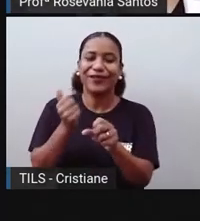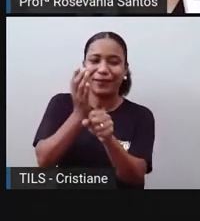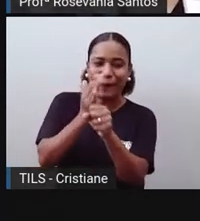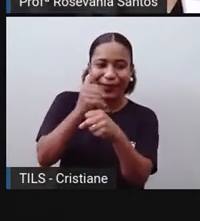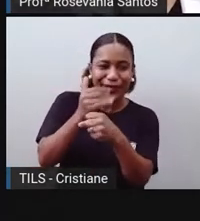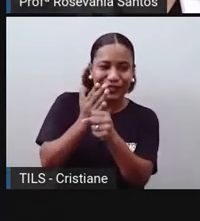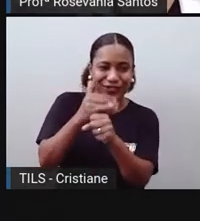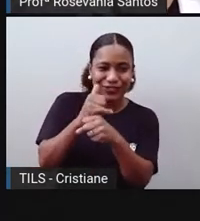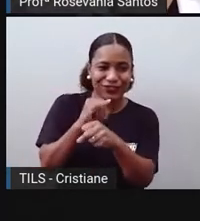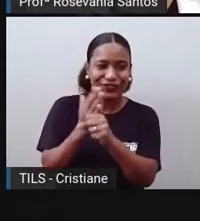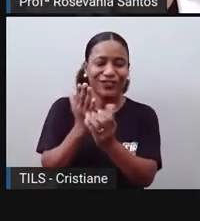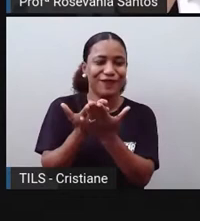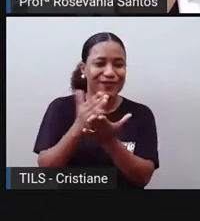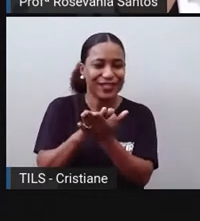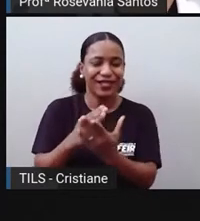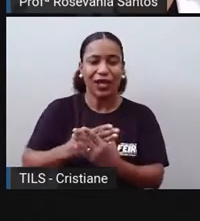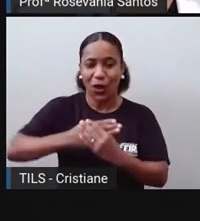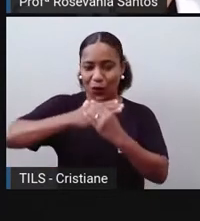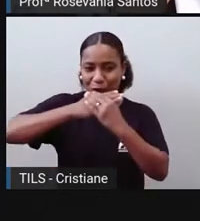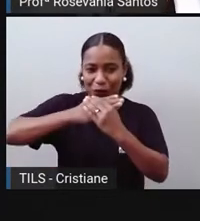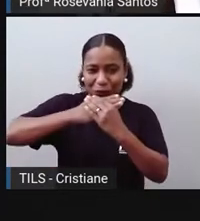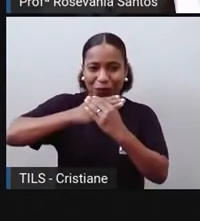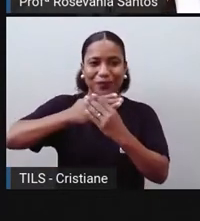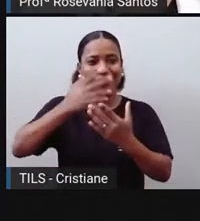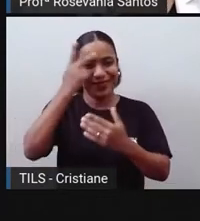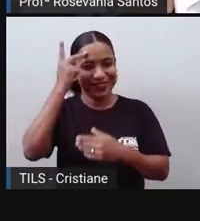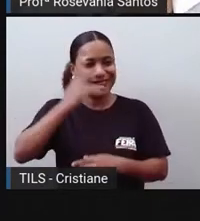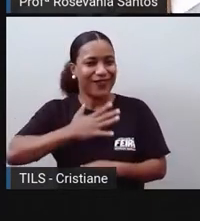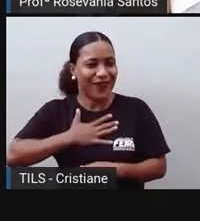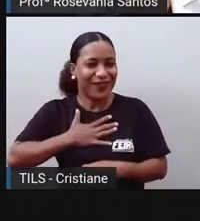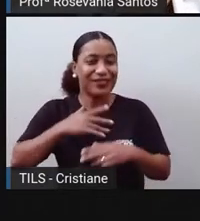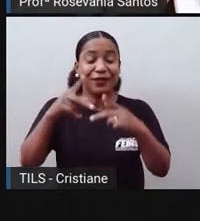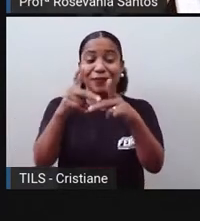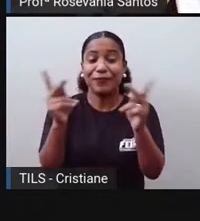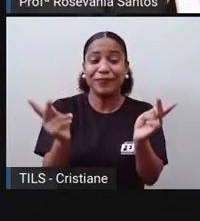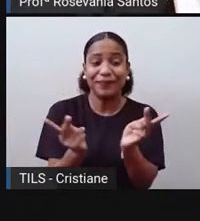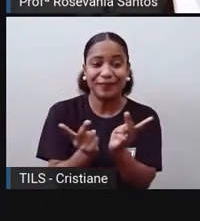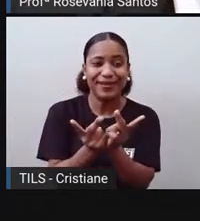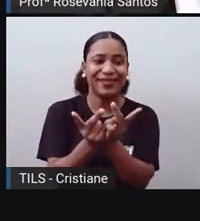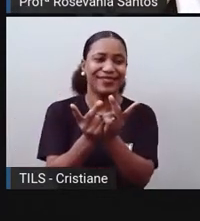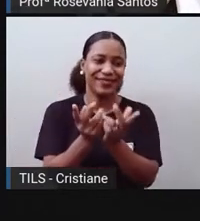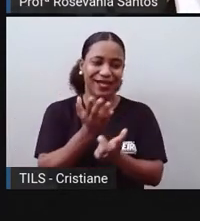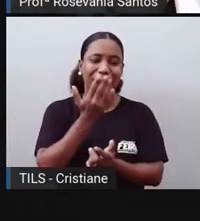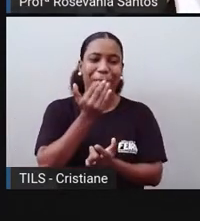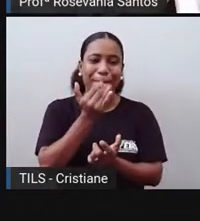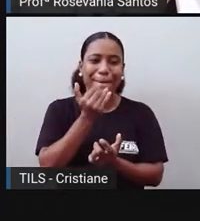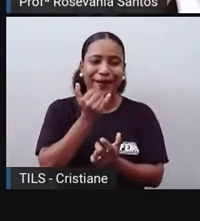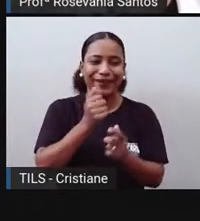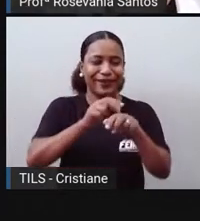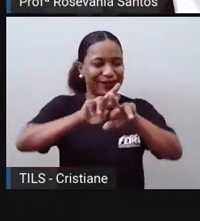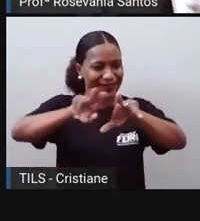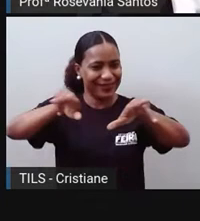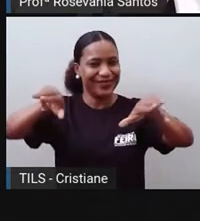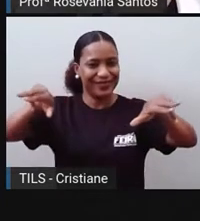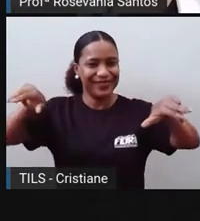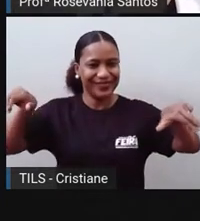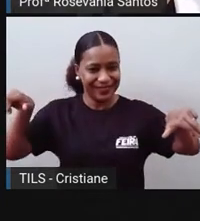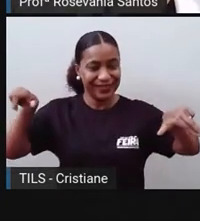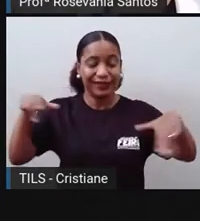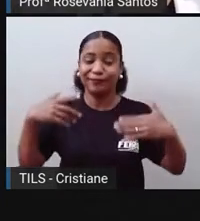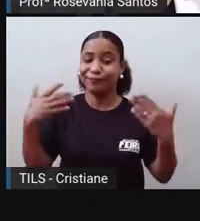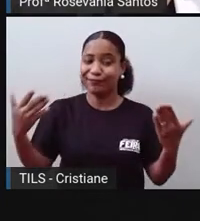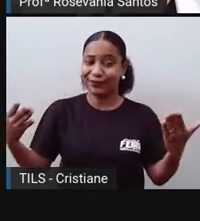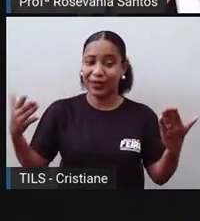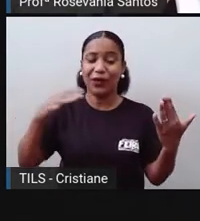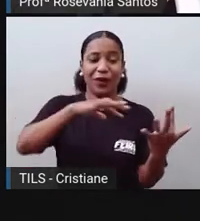frita, um sanduíchezinho, né, a pizza. Então a gente, vamos dizer assim, essa globalização mexe